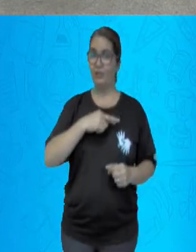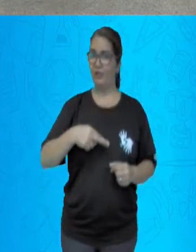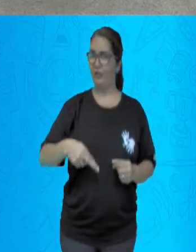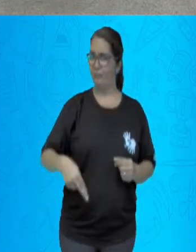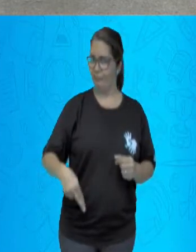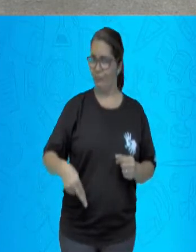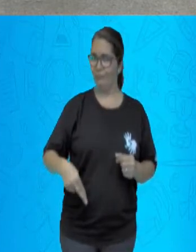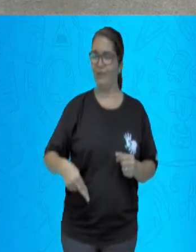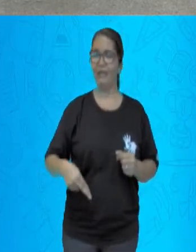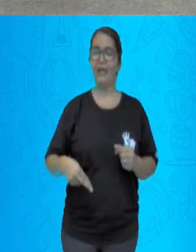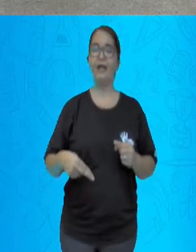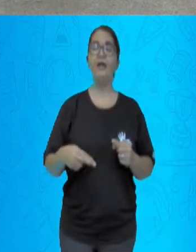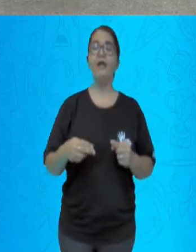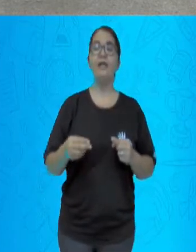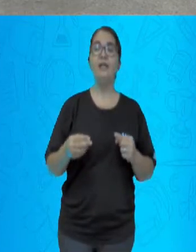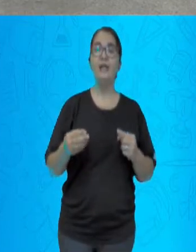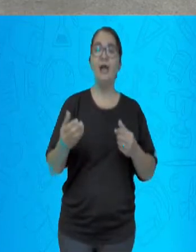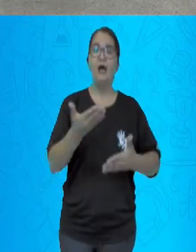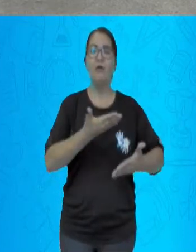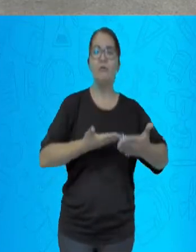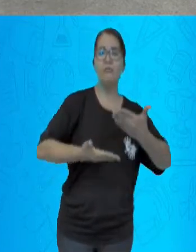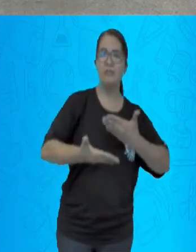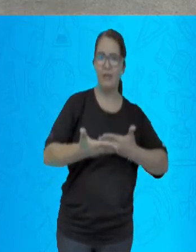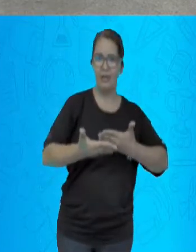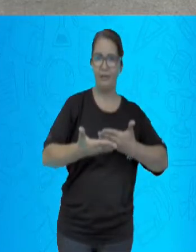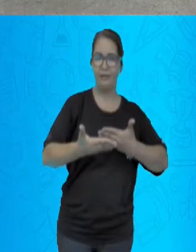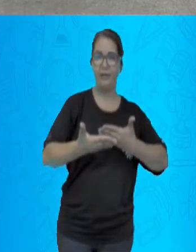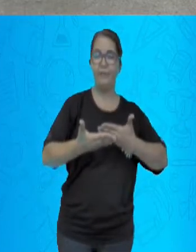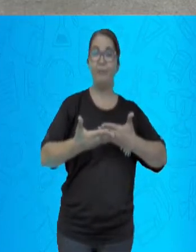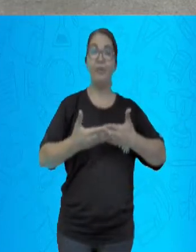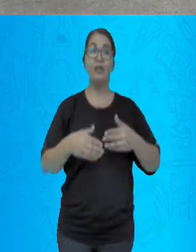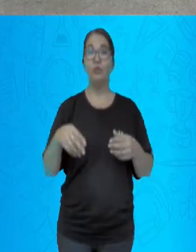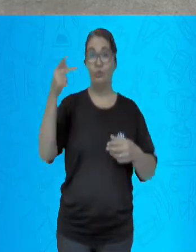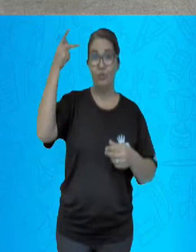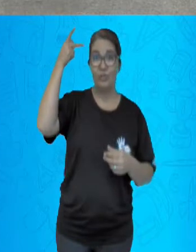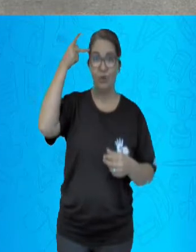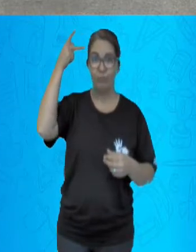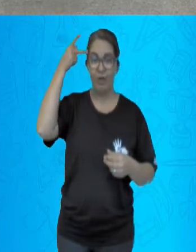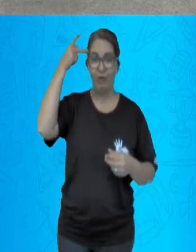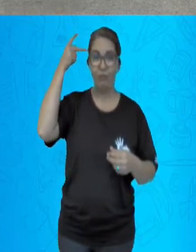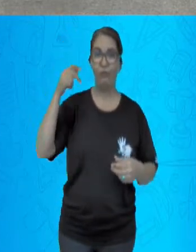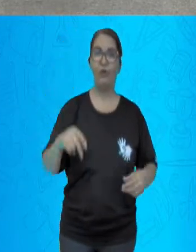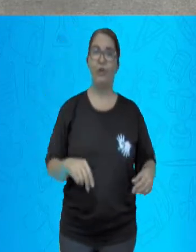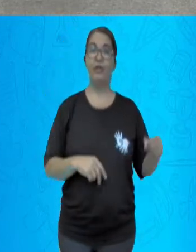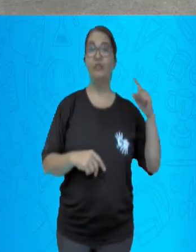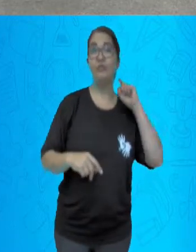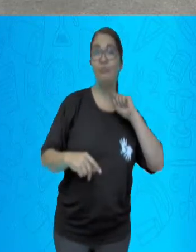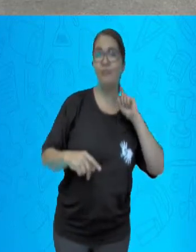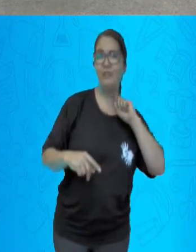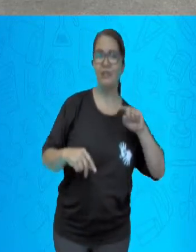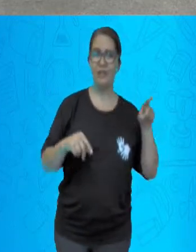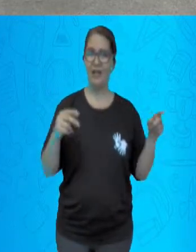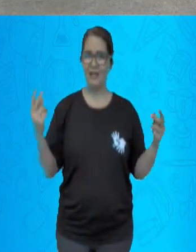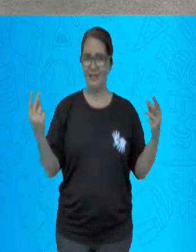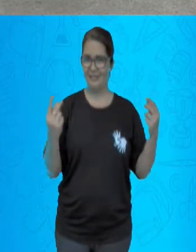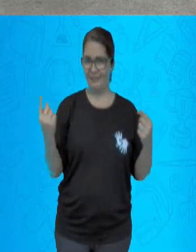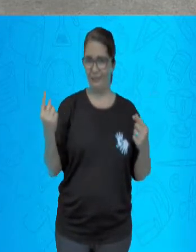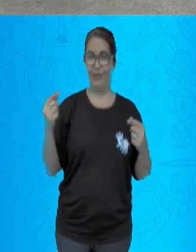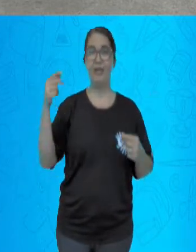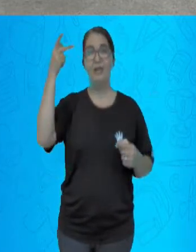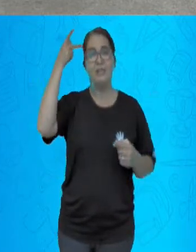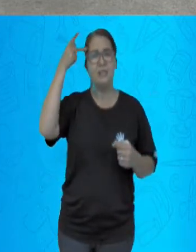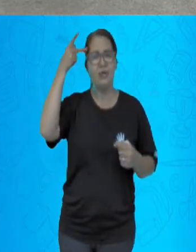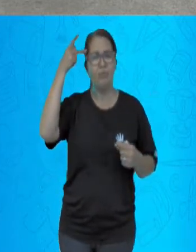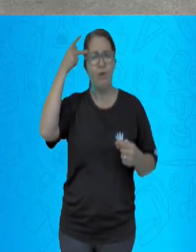as oligarquias dos estados de São Paulo e Minas Gerais. Ora, São Paulo estava no poder,